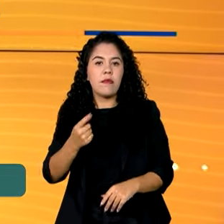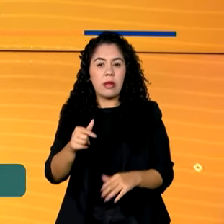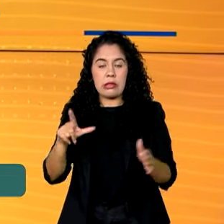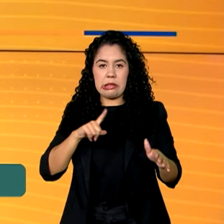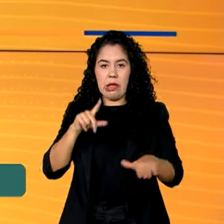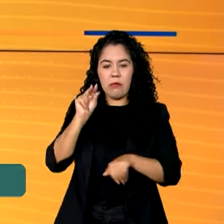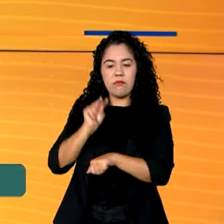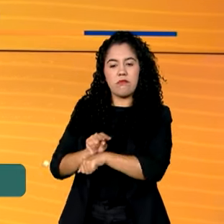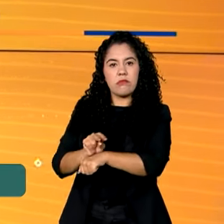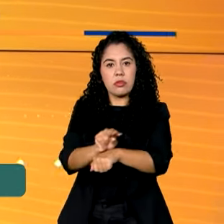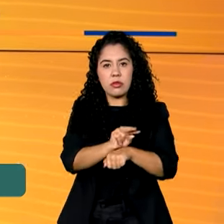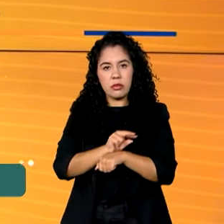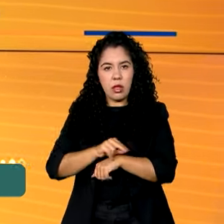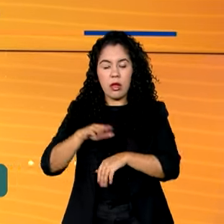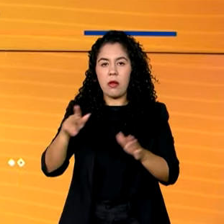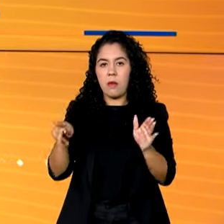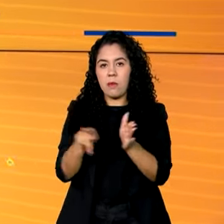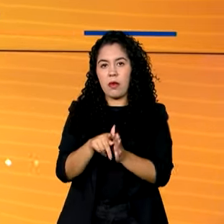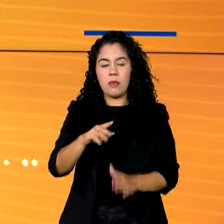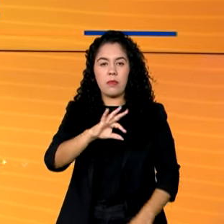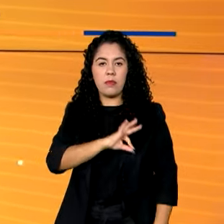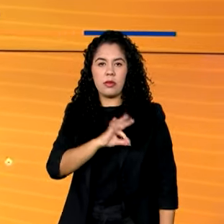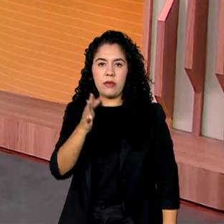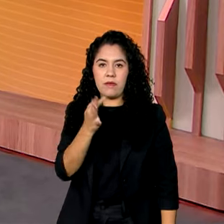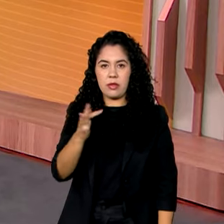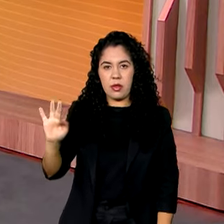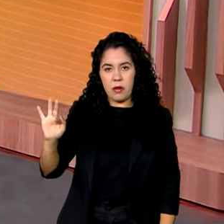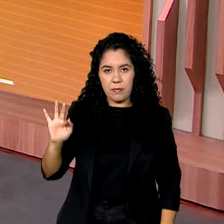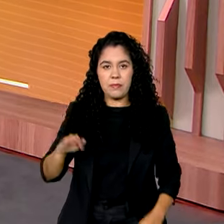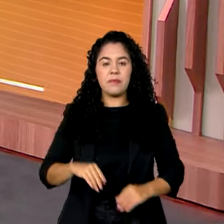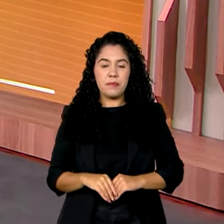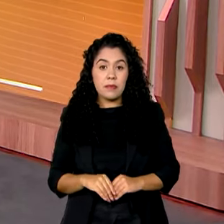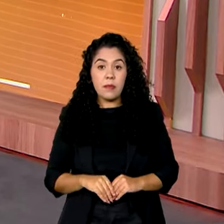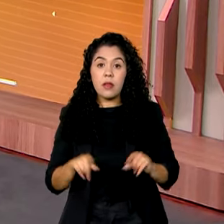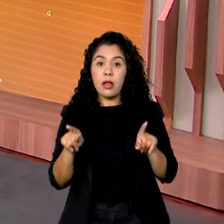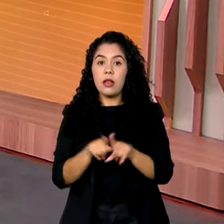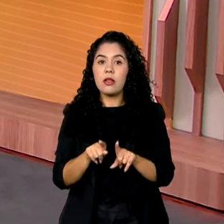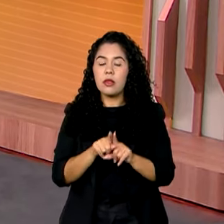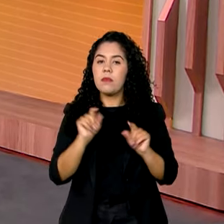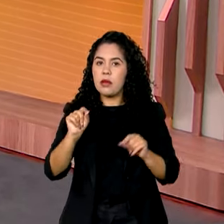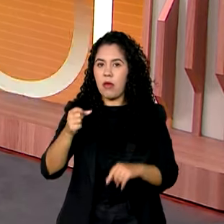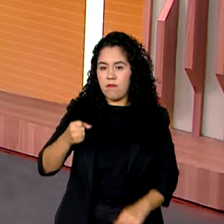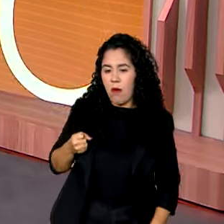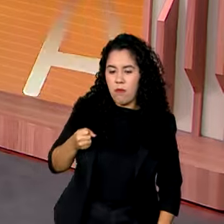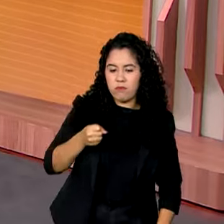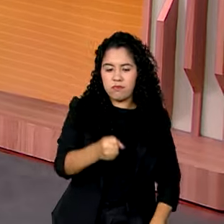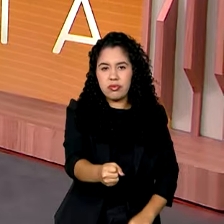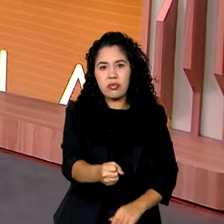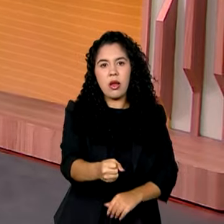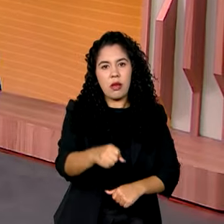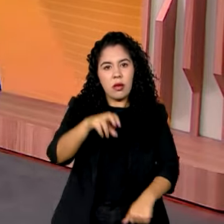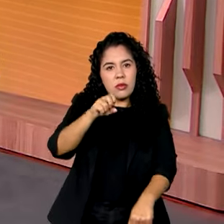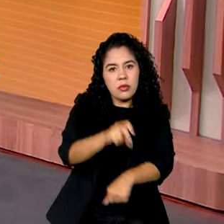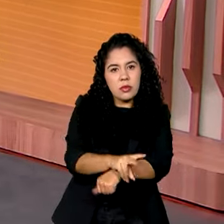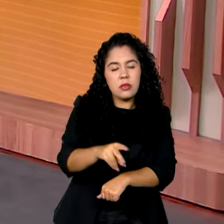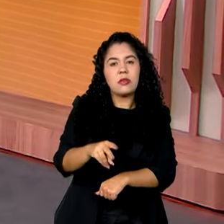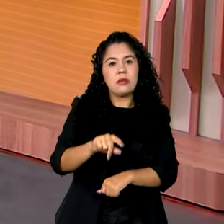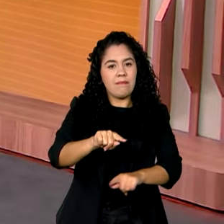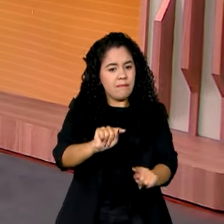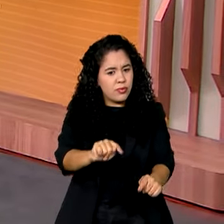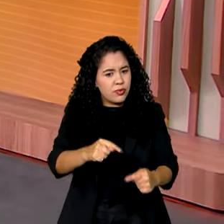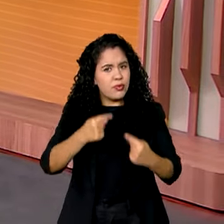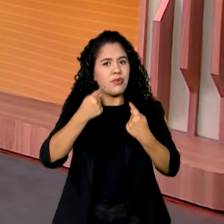fiscalizadas pela Polícia Federal. E, olha, entrar no mercado de trabalho é um desafio para aqueles que não têm